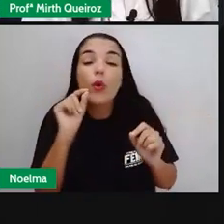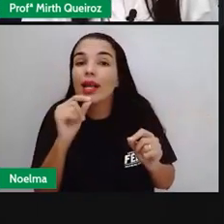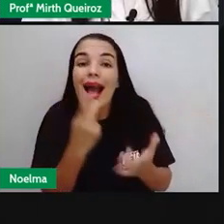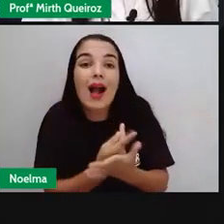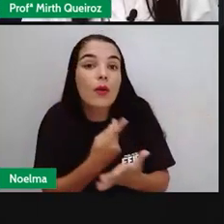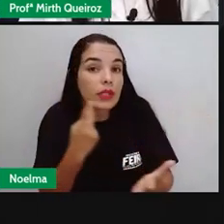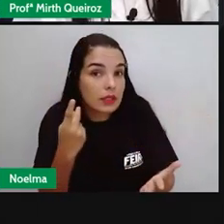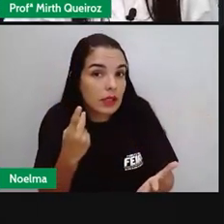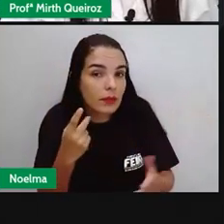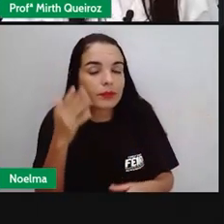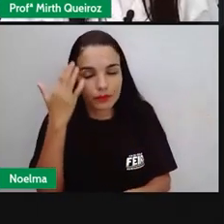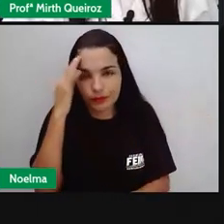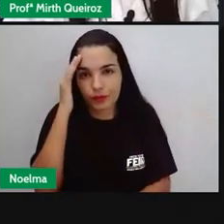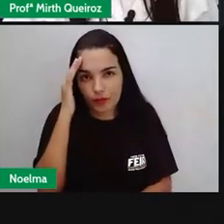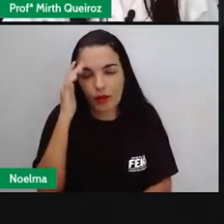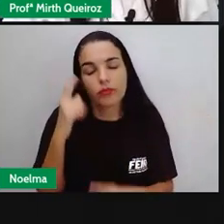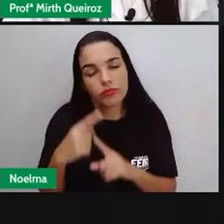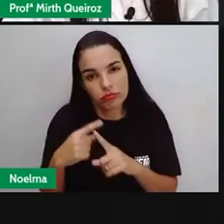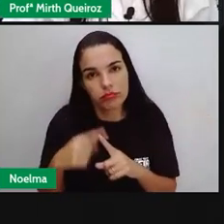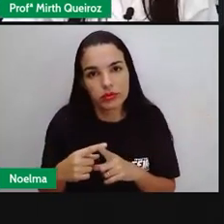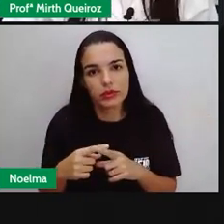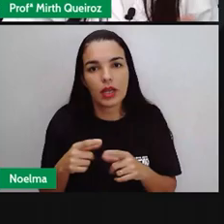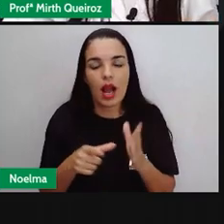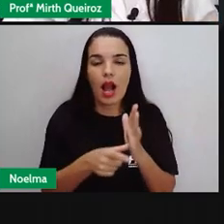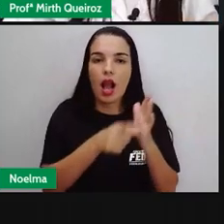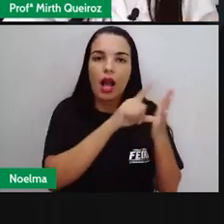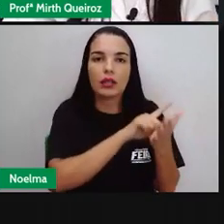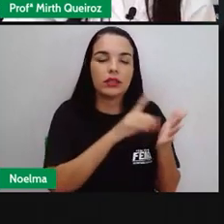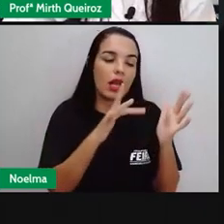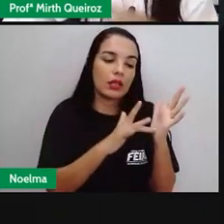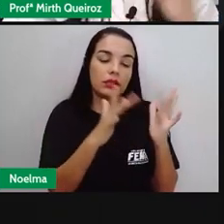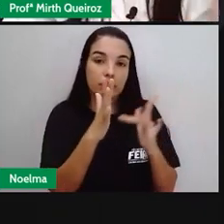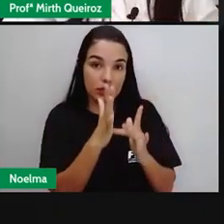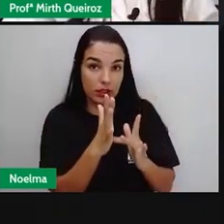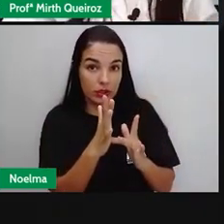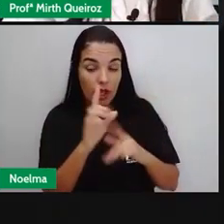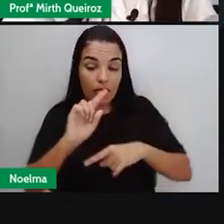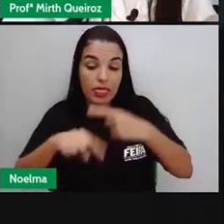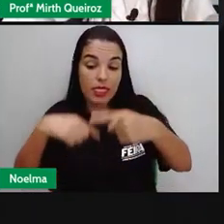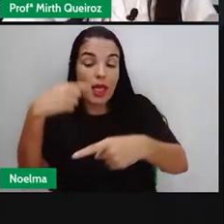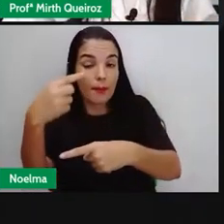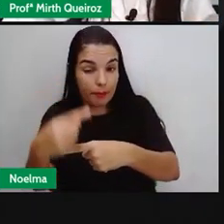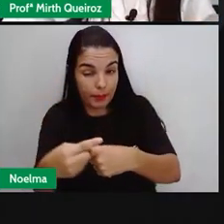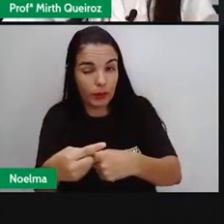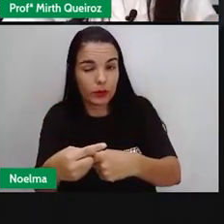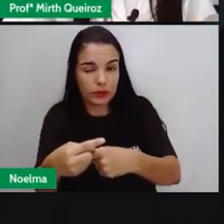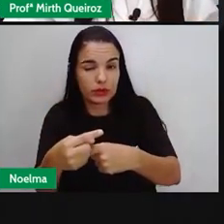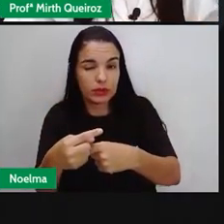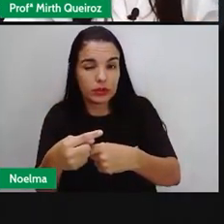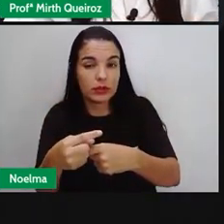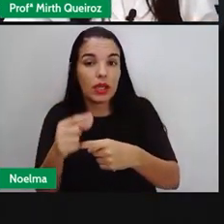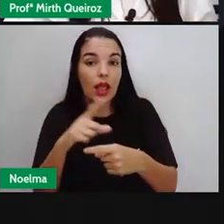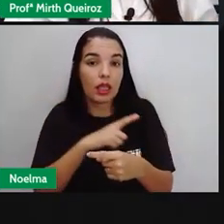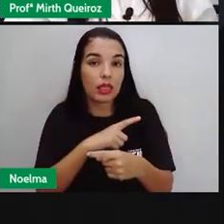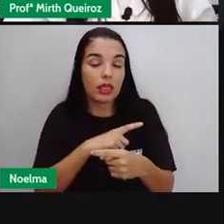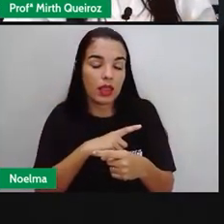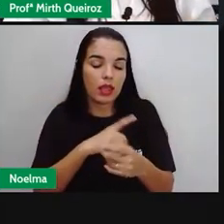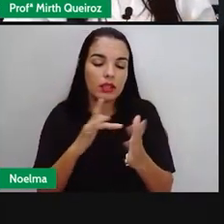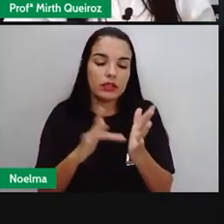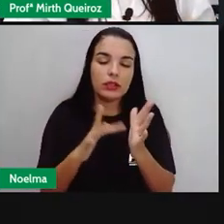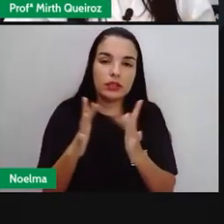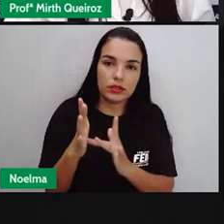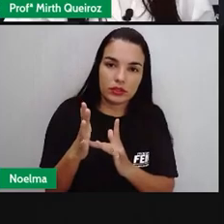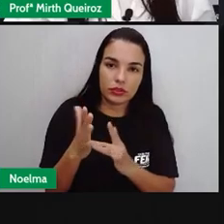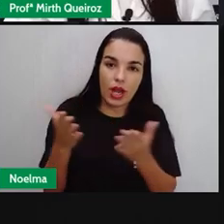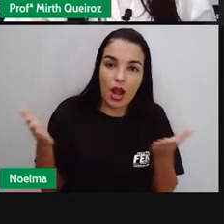determinado período Então, aí nós temos antes de Cristo Períso de antes de Cristo Foi lá na pré-história Aí, na